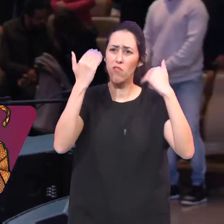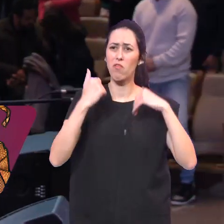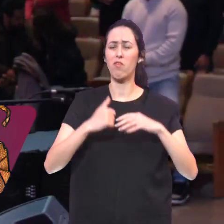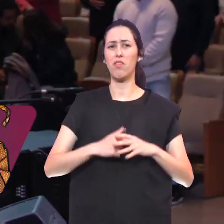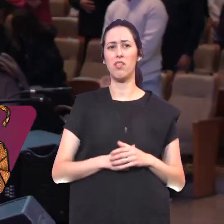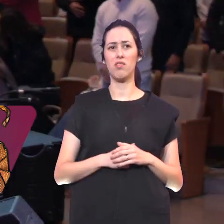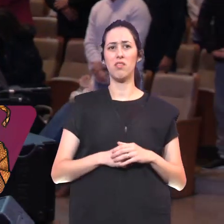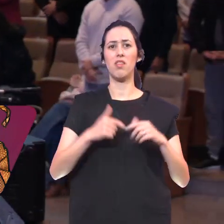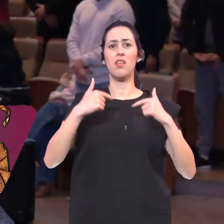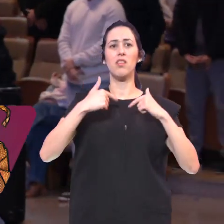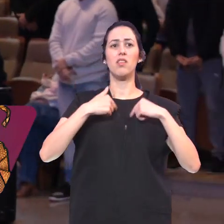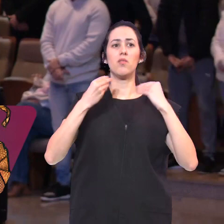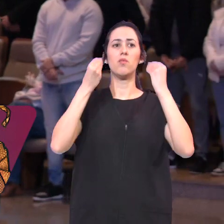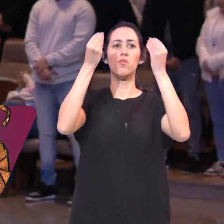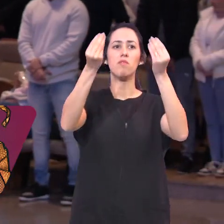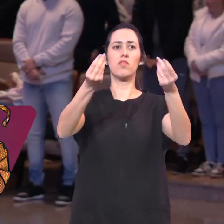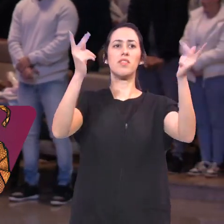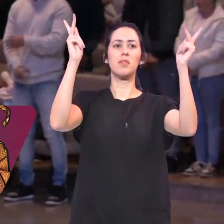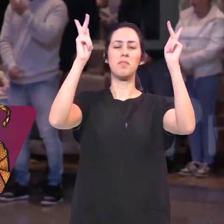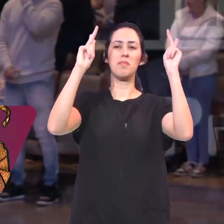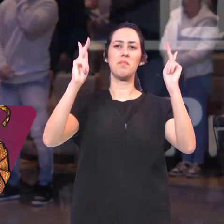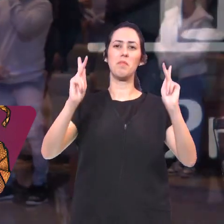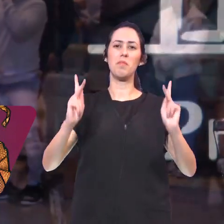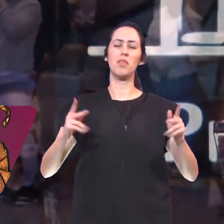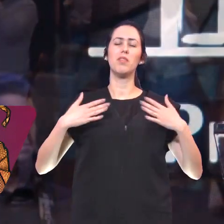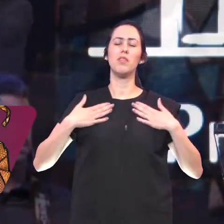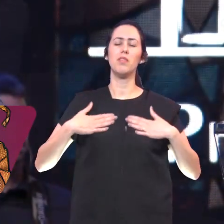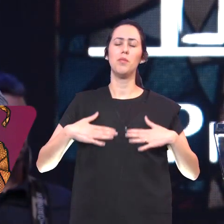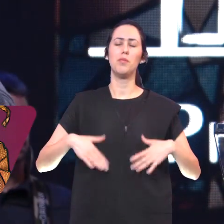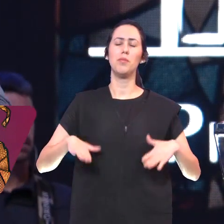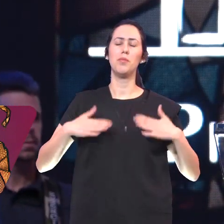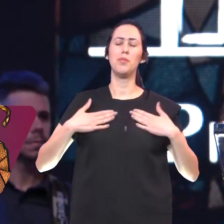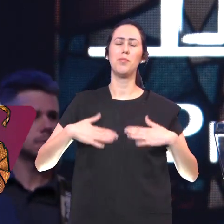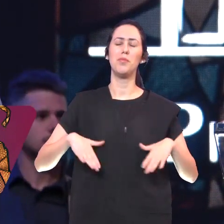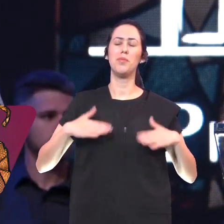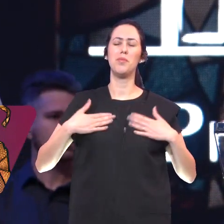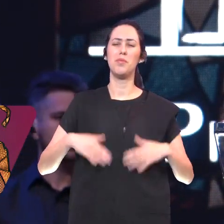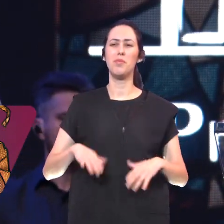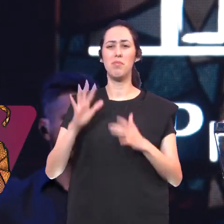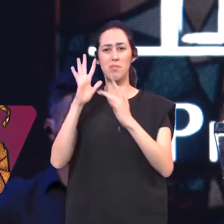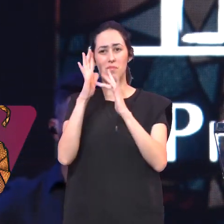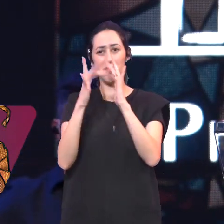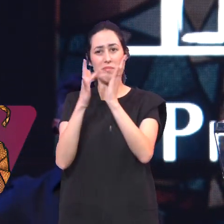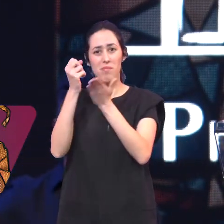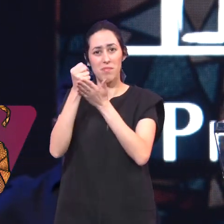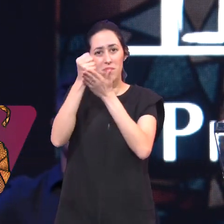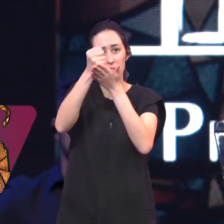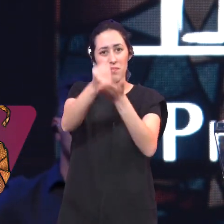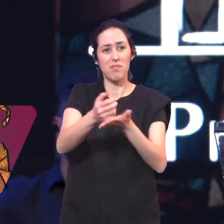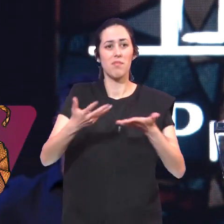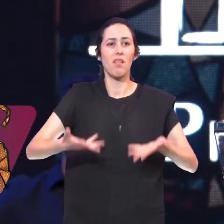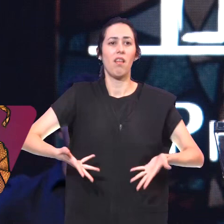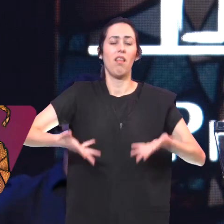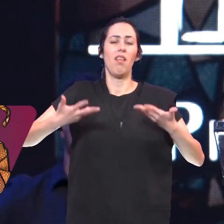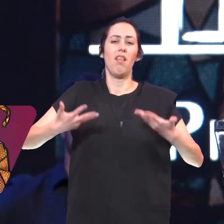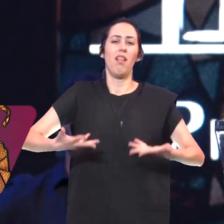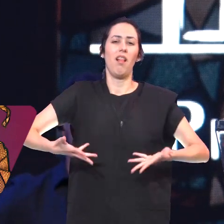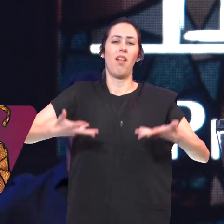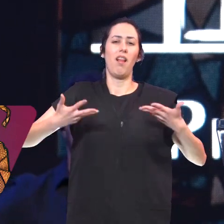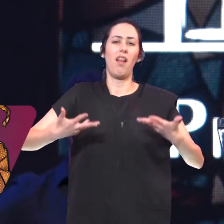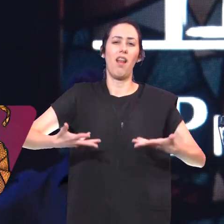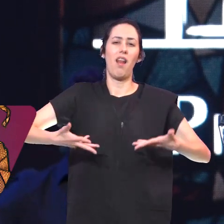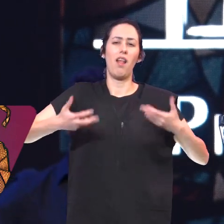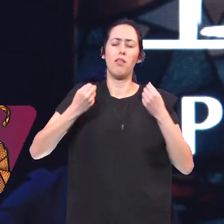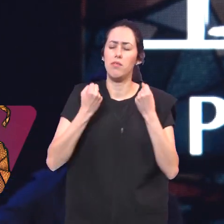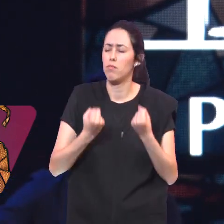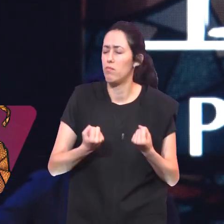E eu vos Aliviarei Tomai de mim O meu jugo Que é suave E o meu fardo